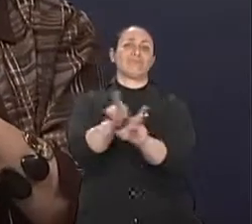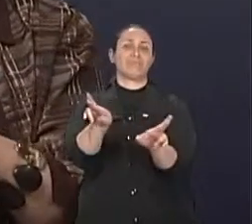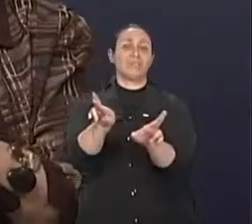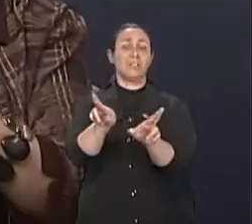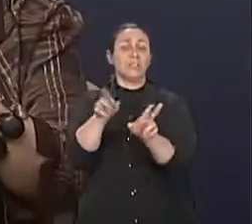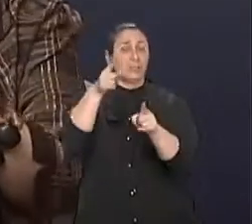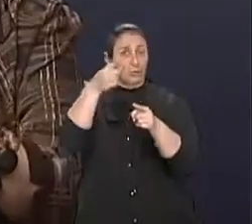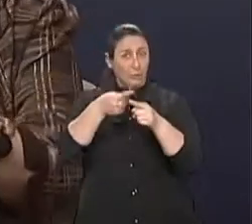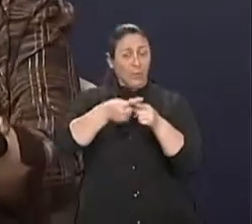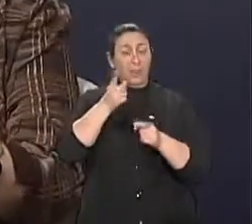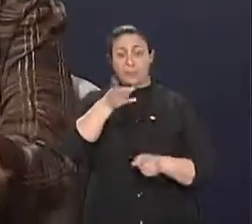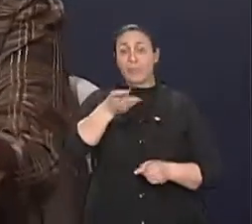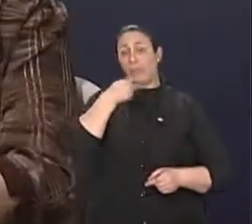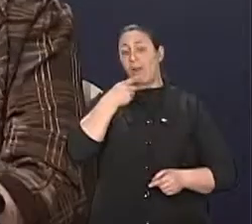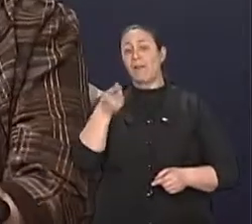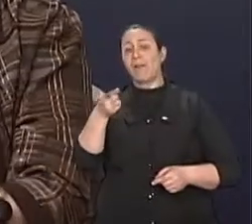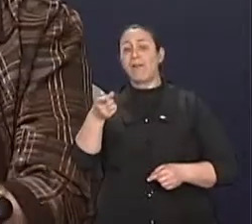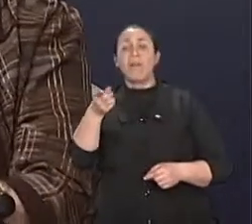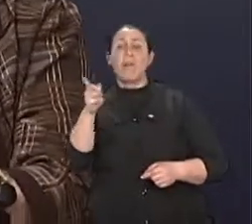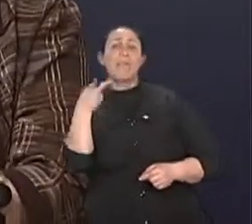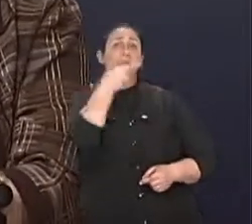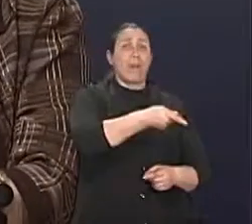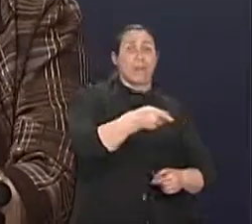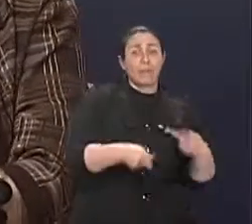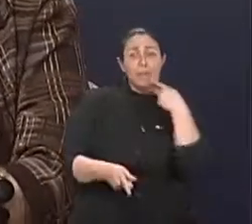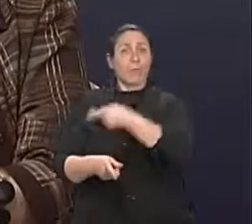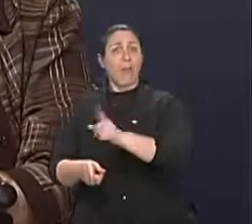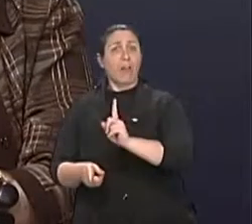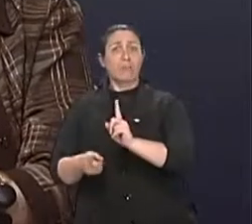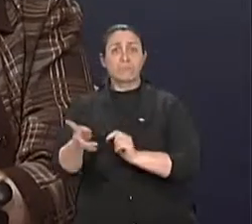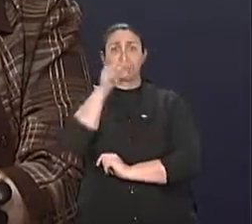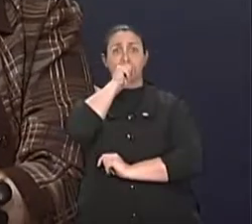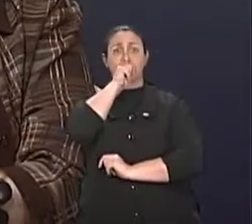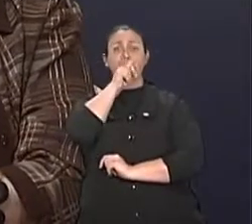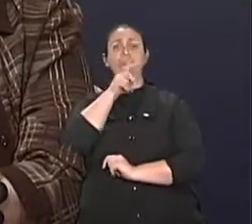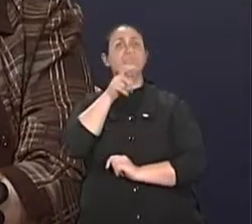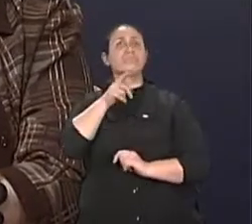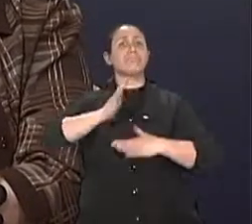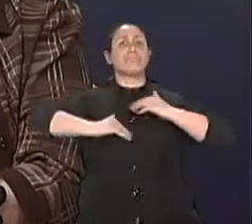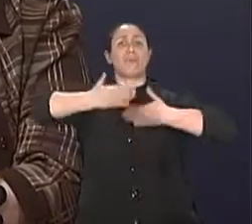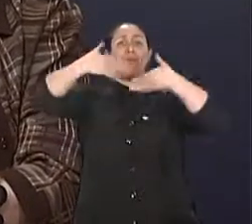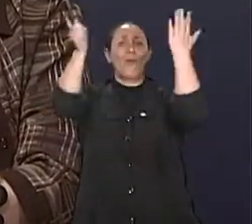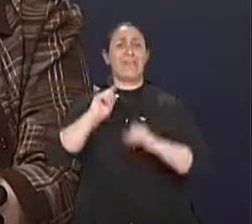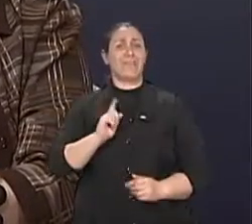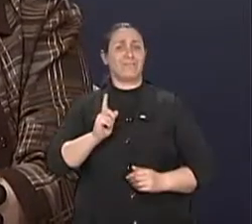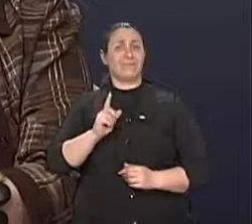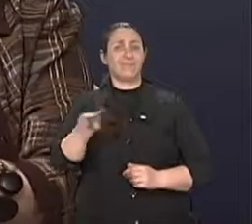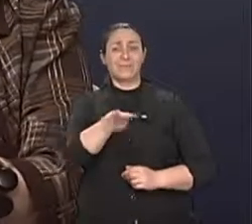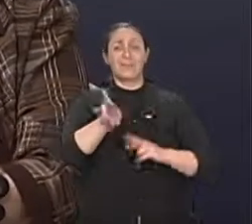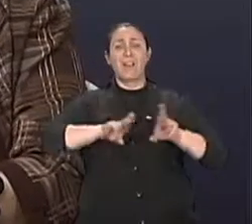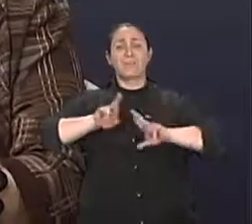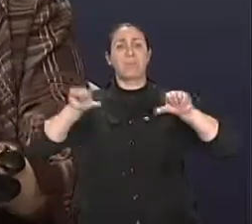pra que a união evolua também. Se tu não evoluir, a união não vai evoluir também. Claro.